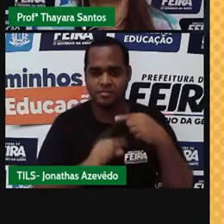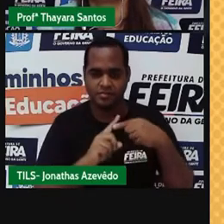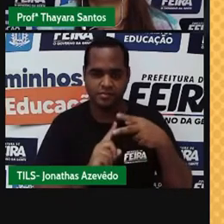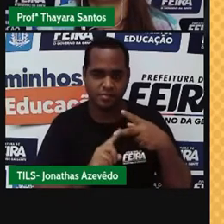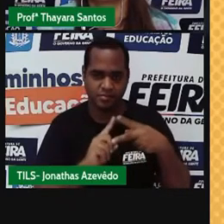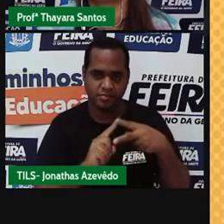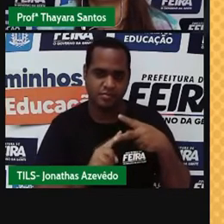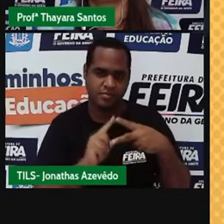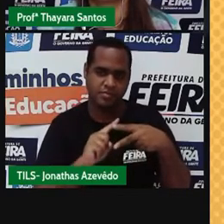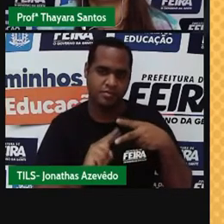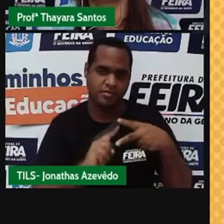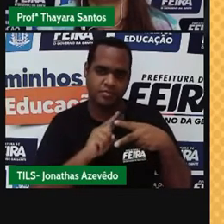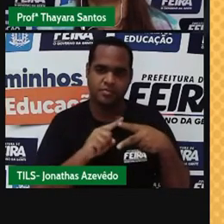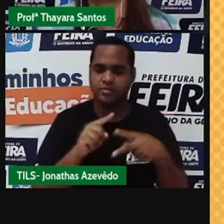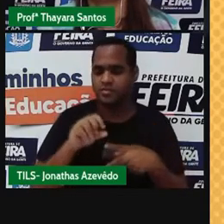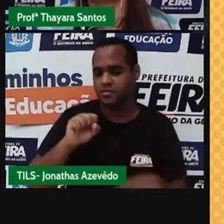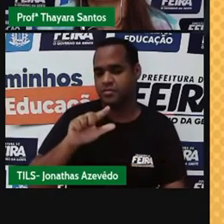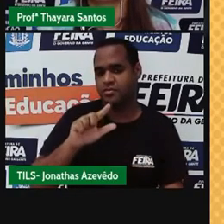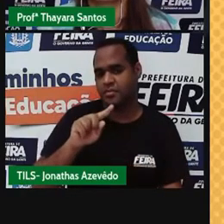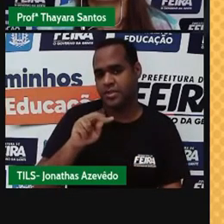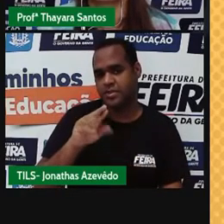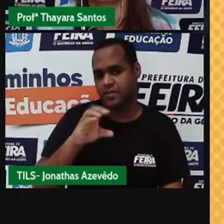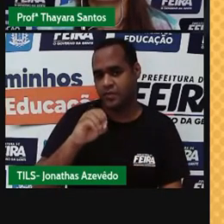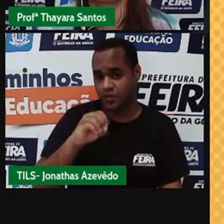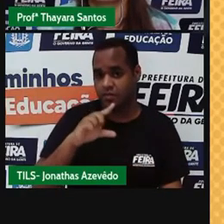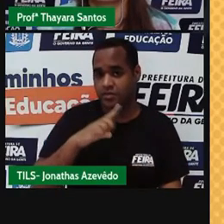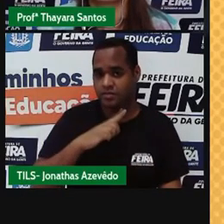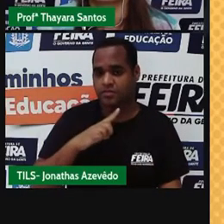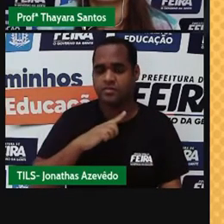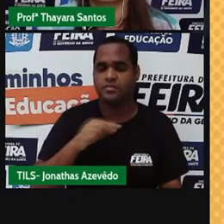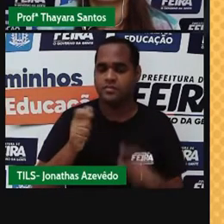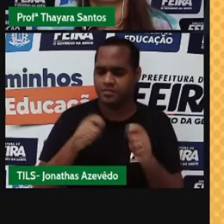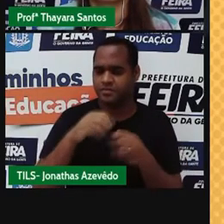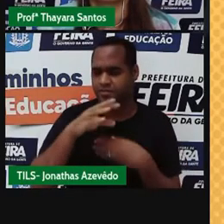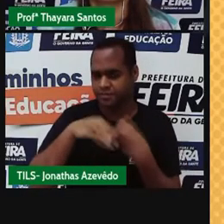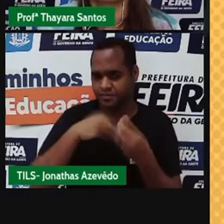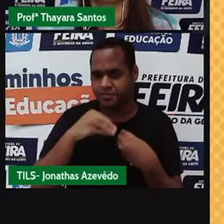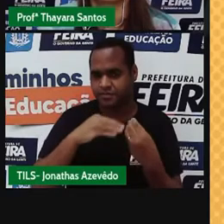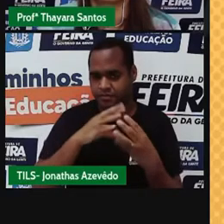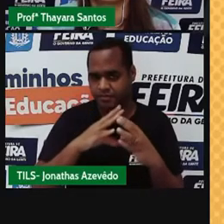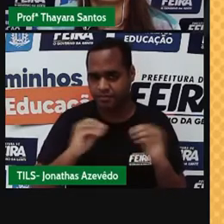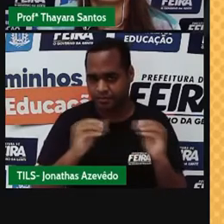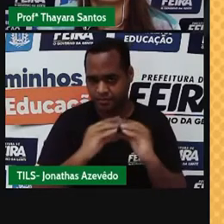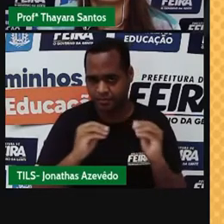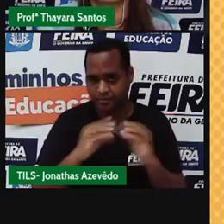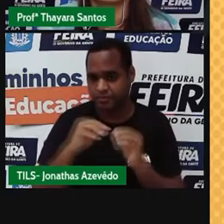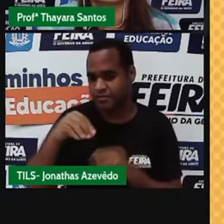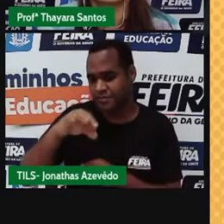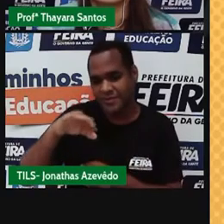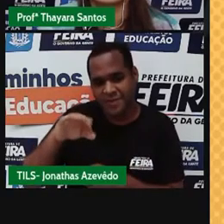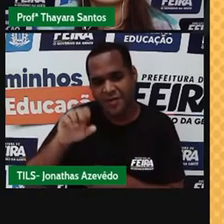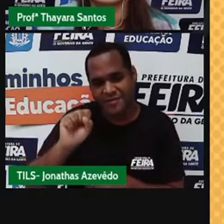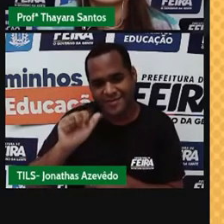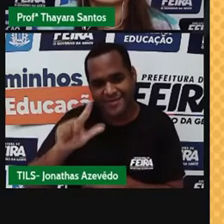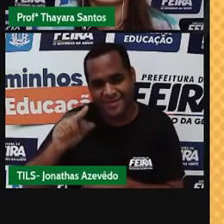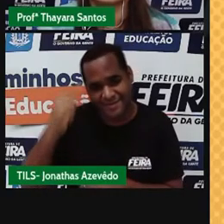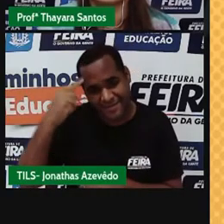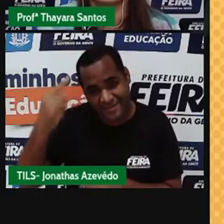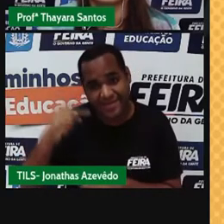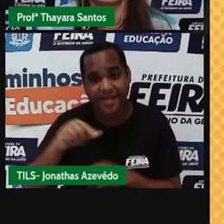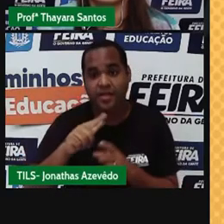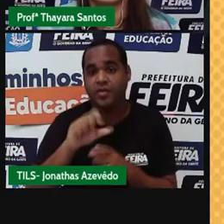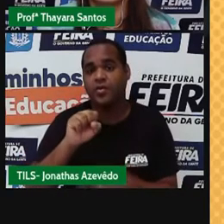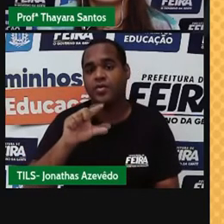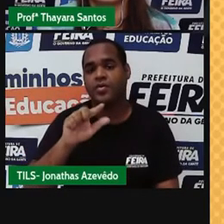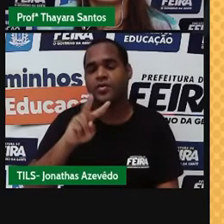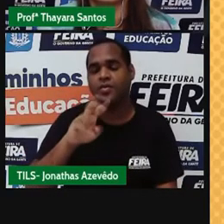componentes. O soluto, que é a substância que é dissolvida, no nosso caso, o sal. E o solvente,